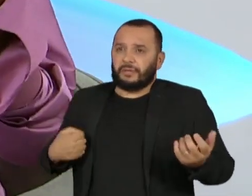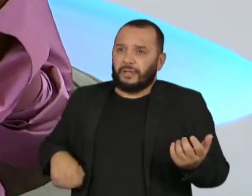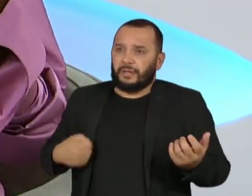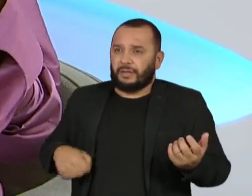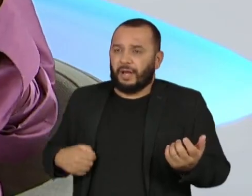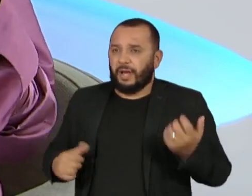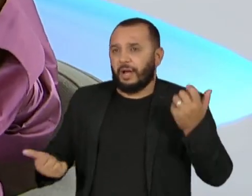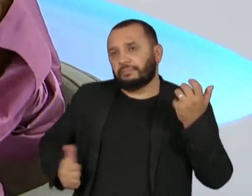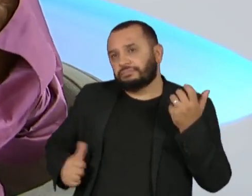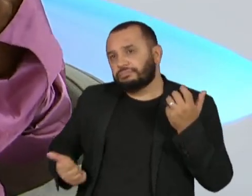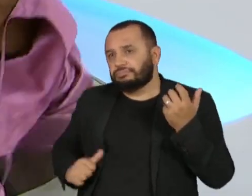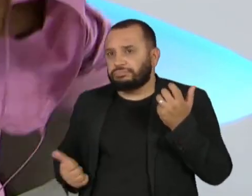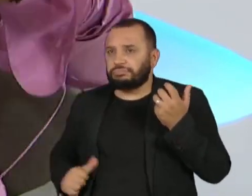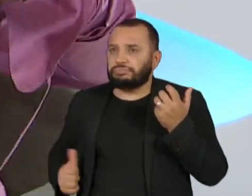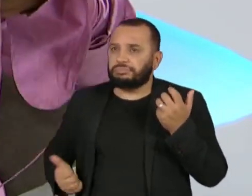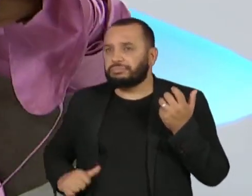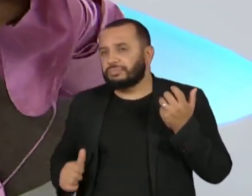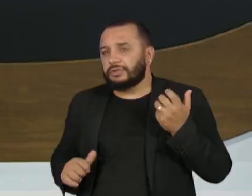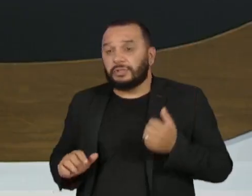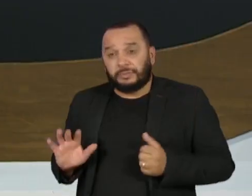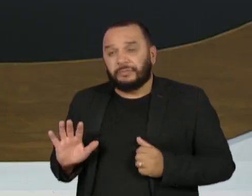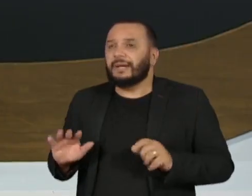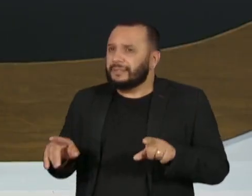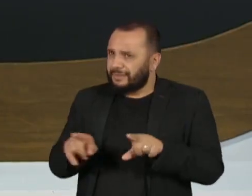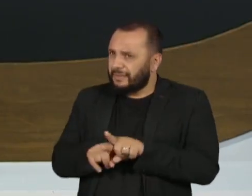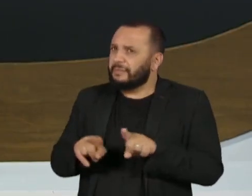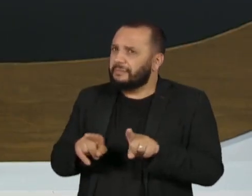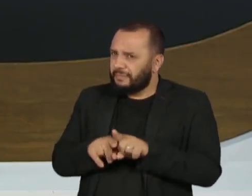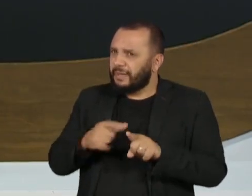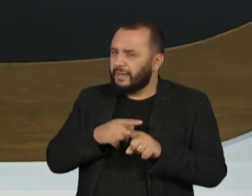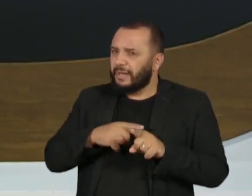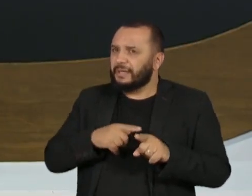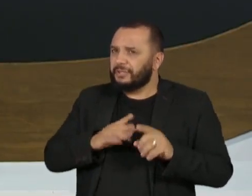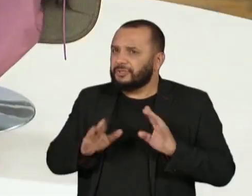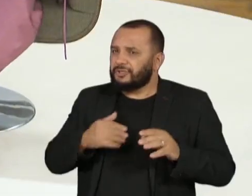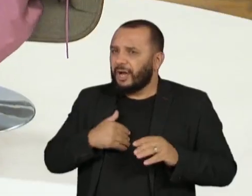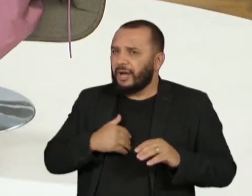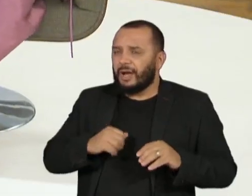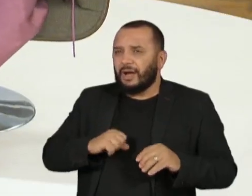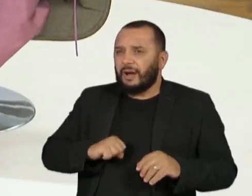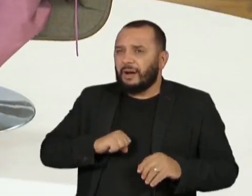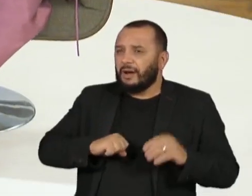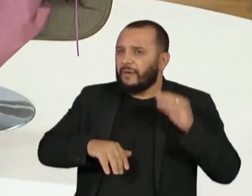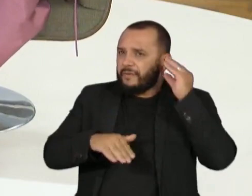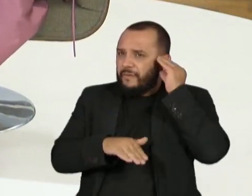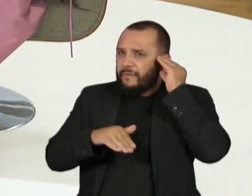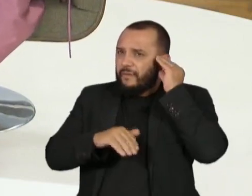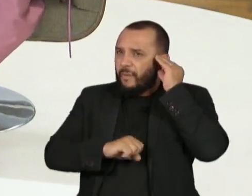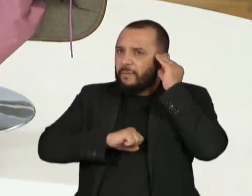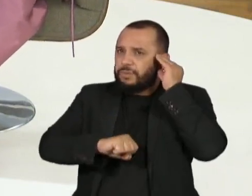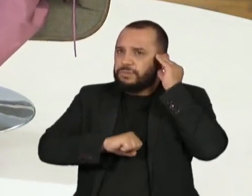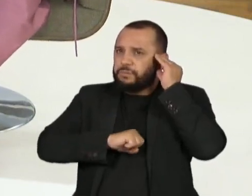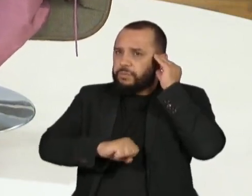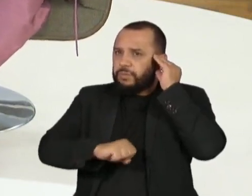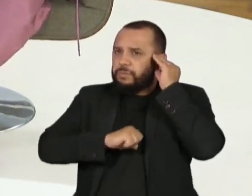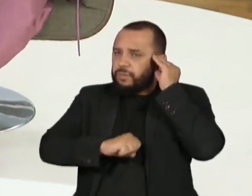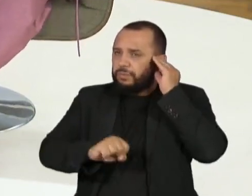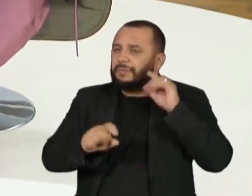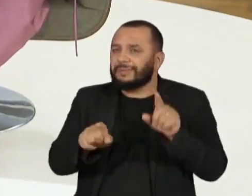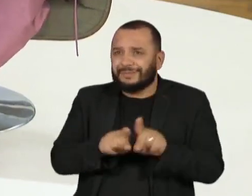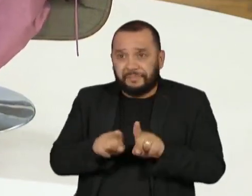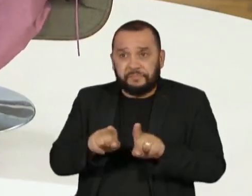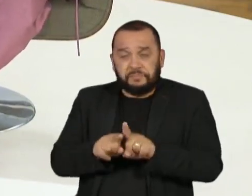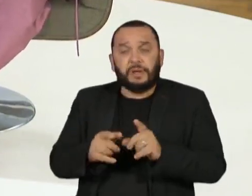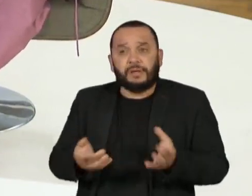esses elementos de groove, mas também trazer elemento eletrônico. Acho que a pesquisa do Índigo Borboleta New, a gente foi para muitos